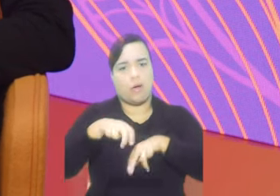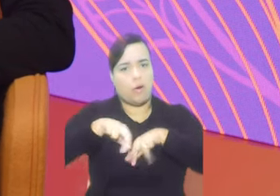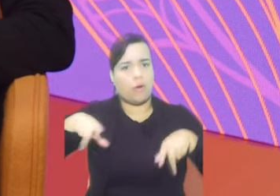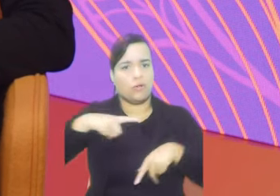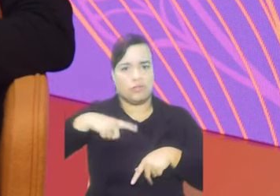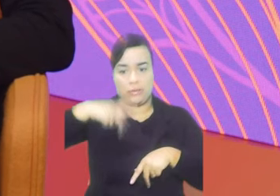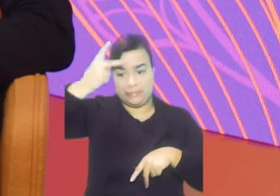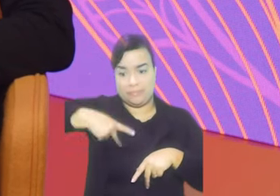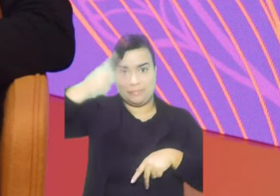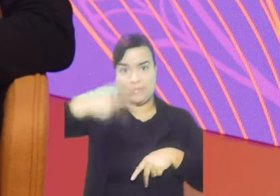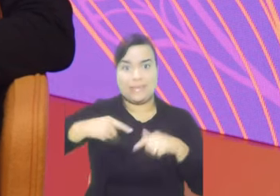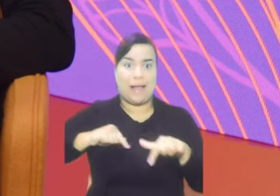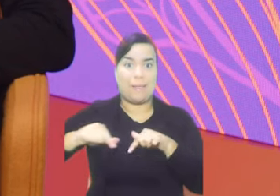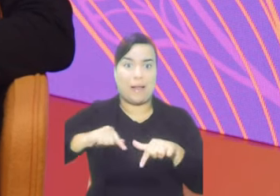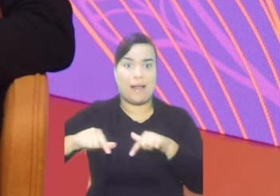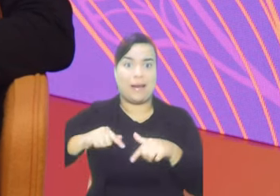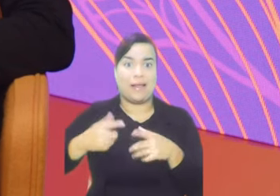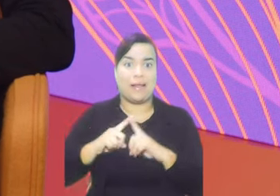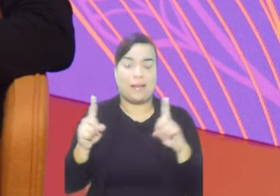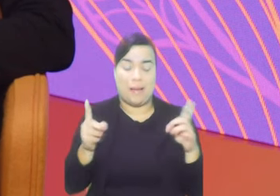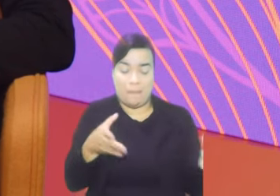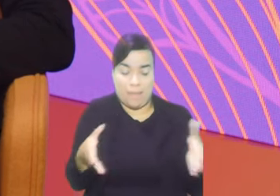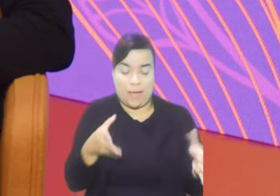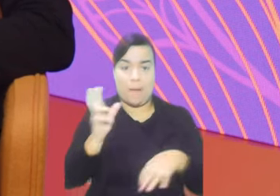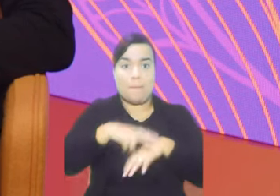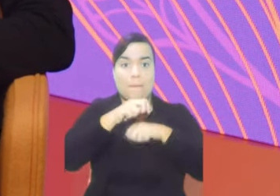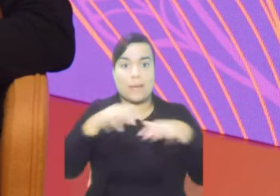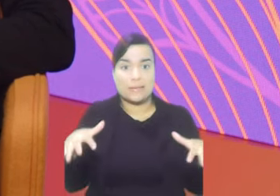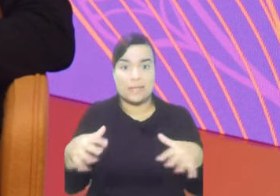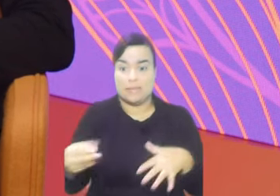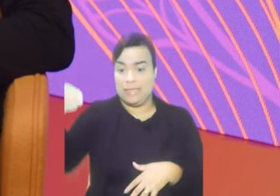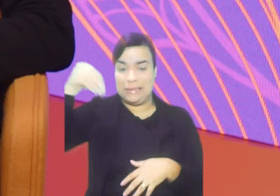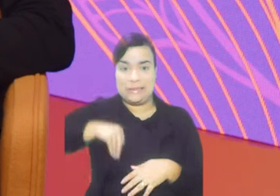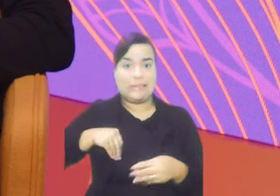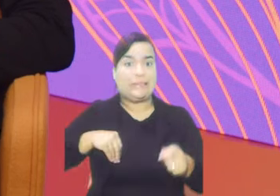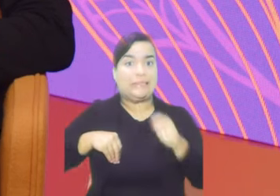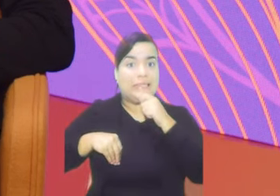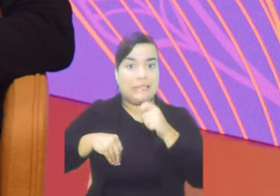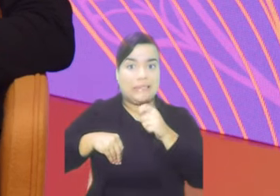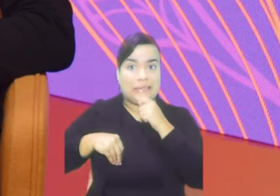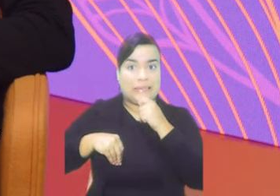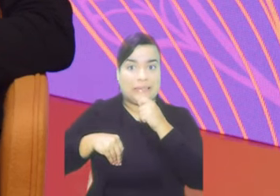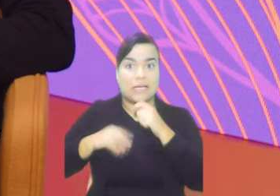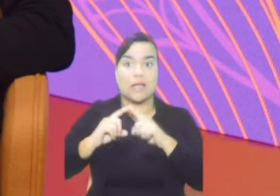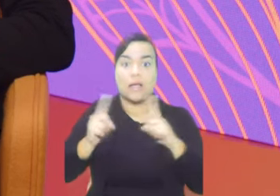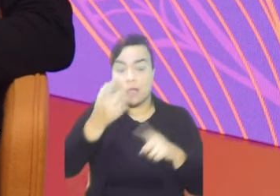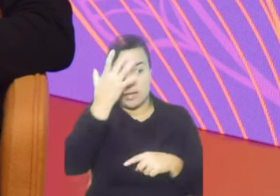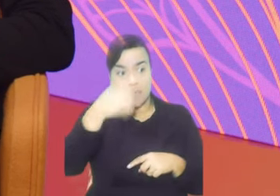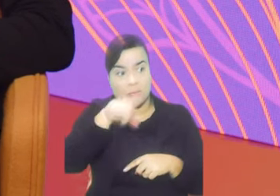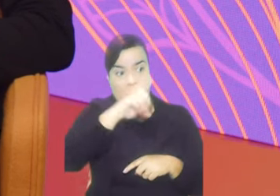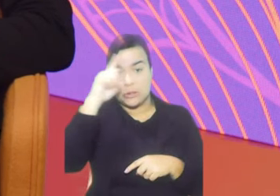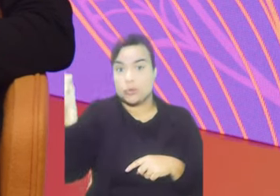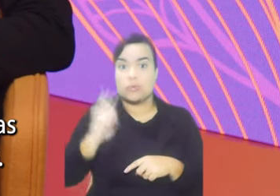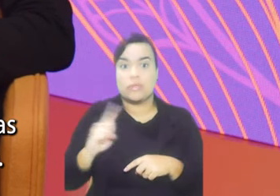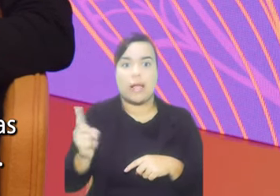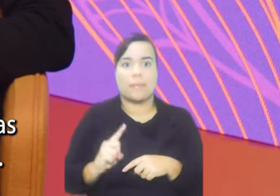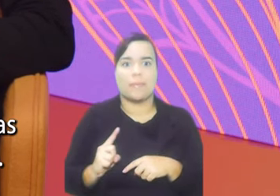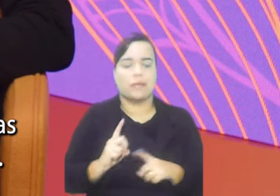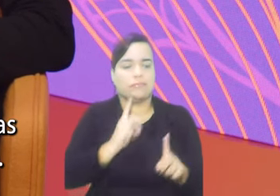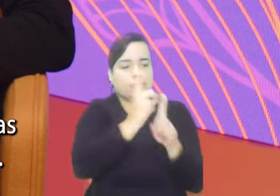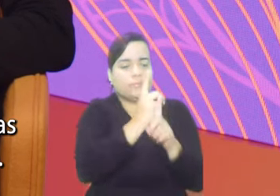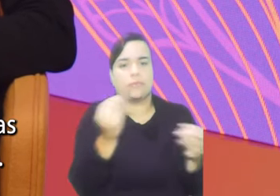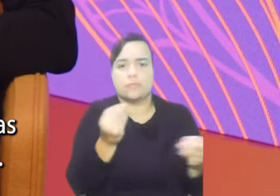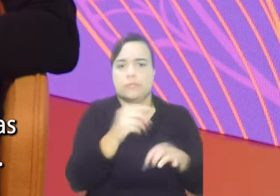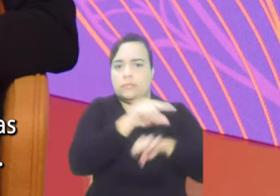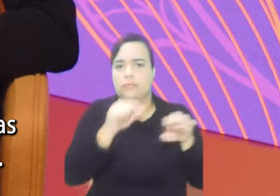pandemia, estavam sem renda, mas as pessoas não sabiam como identificar esses empreendedores, como contratar seus serviços. Nós